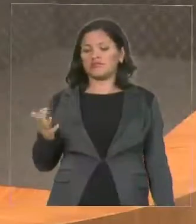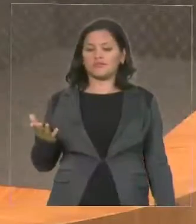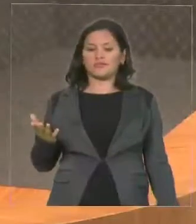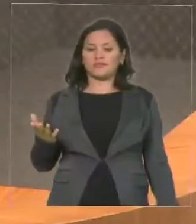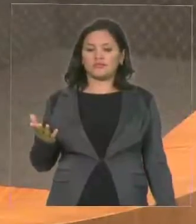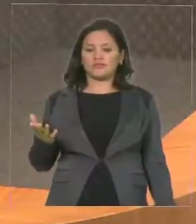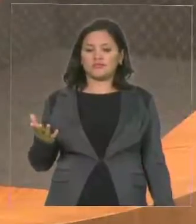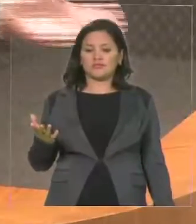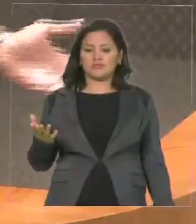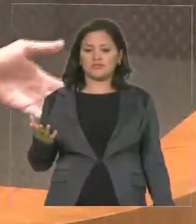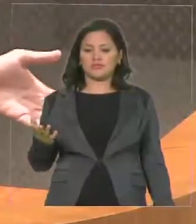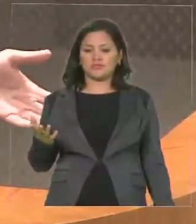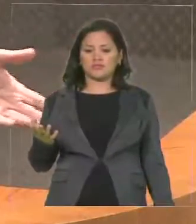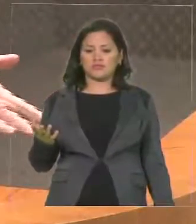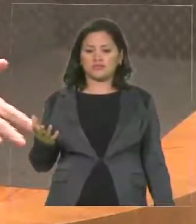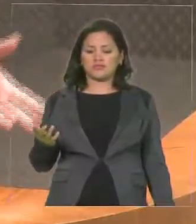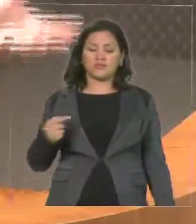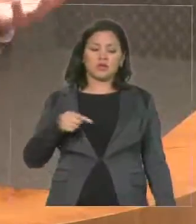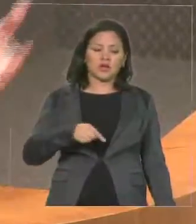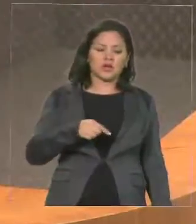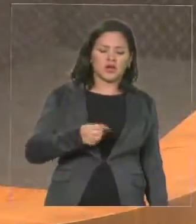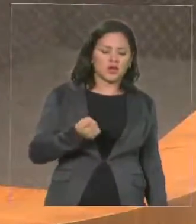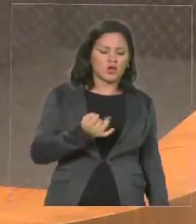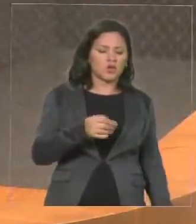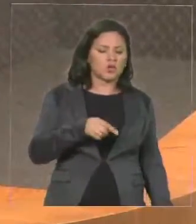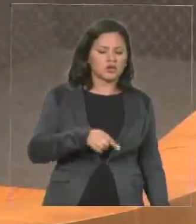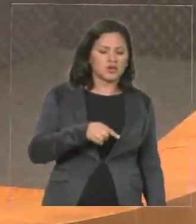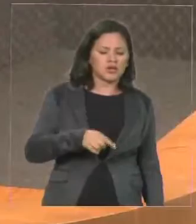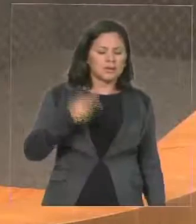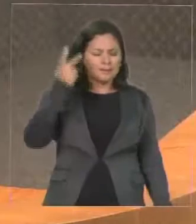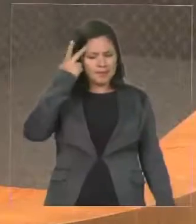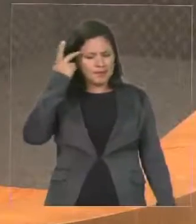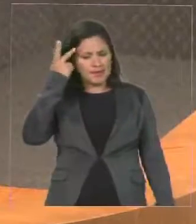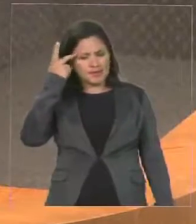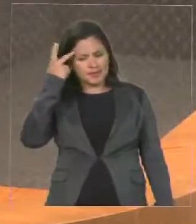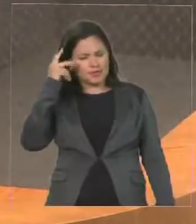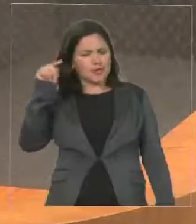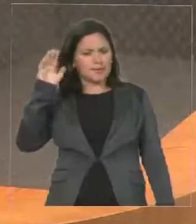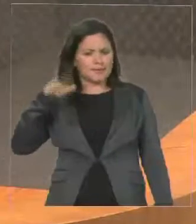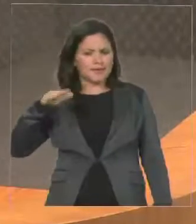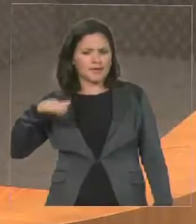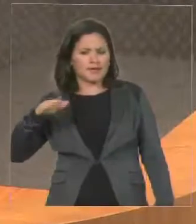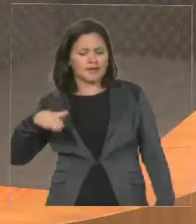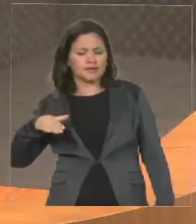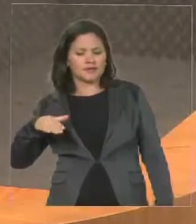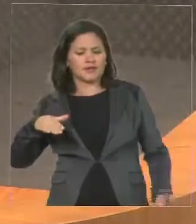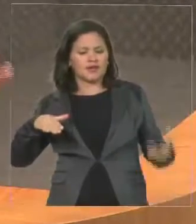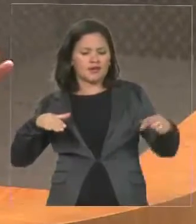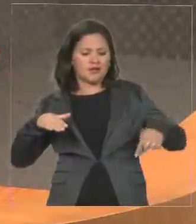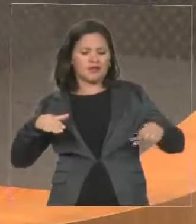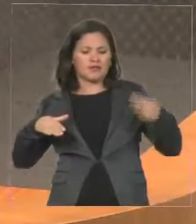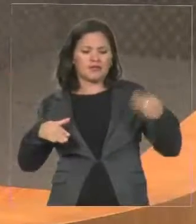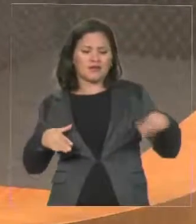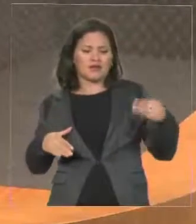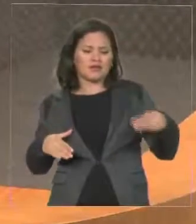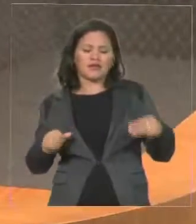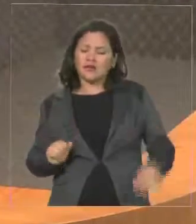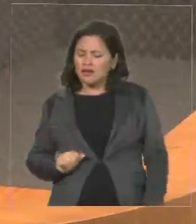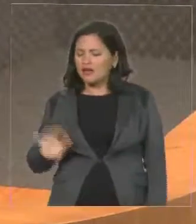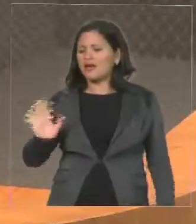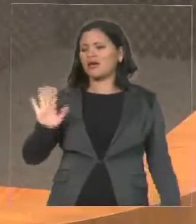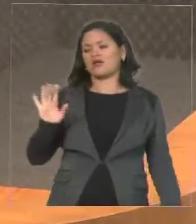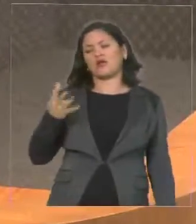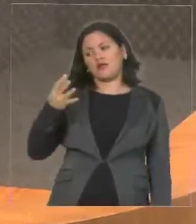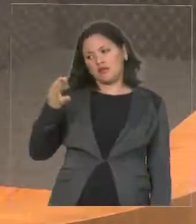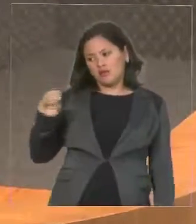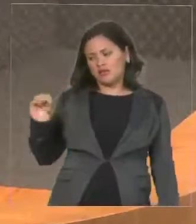vocês estão vendo, é um preço em São Paulo, onde uma logística e tudo é diferente. Então, só vendo por R 400. E,